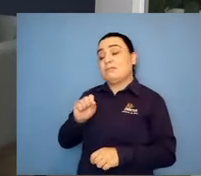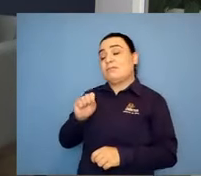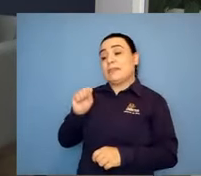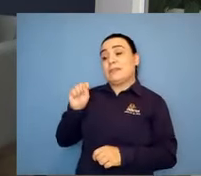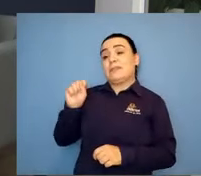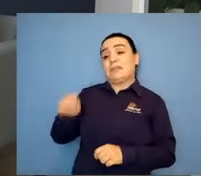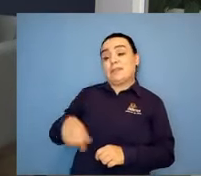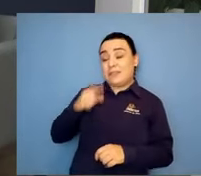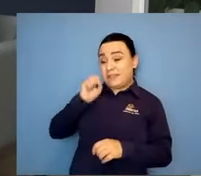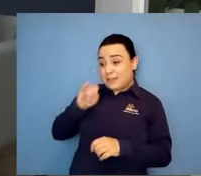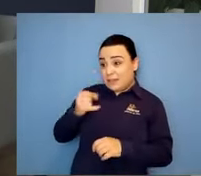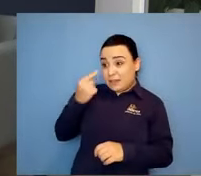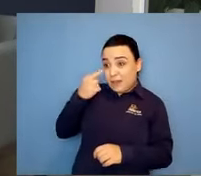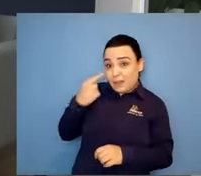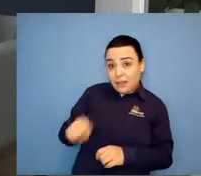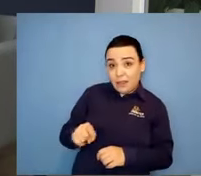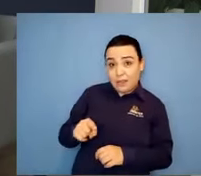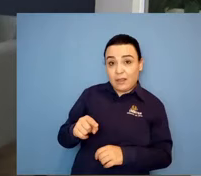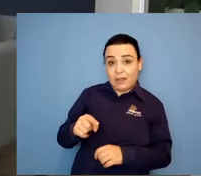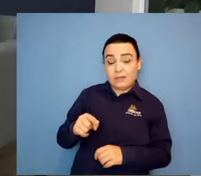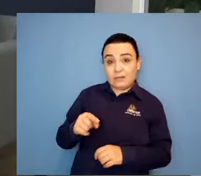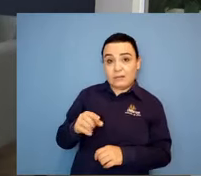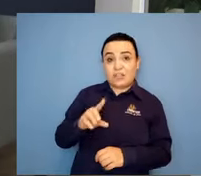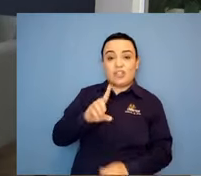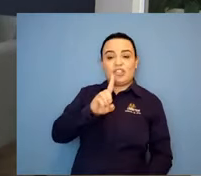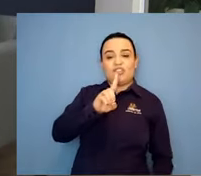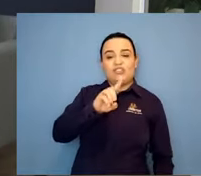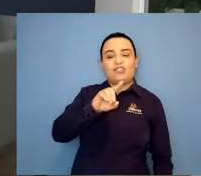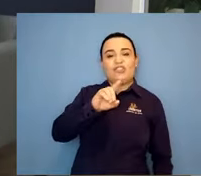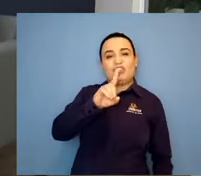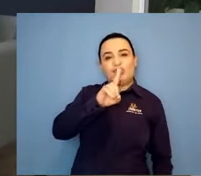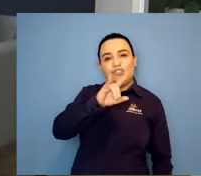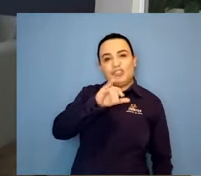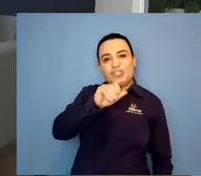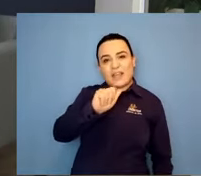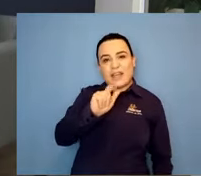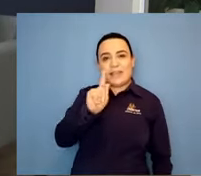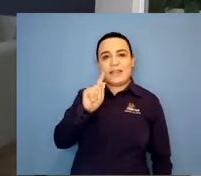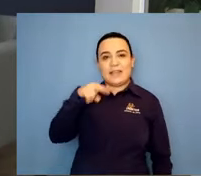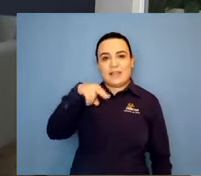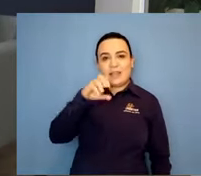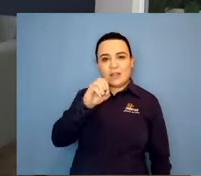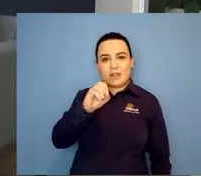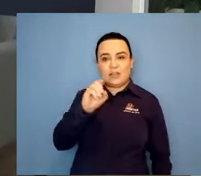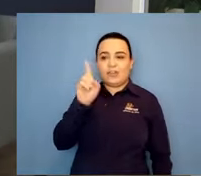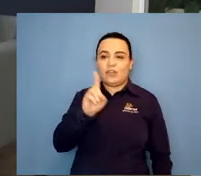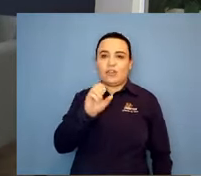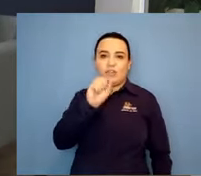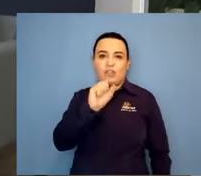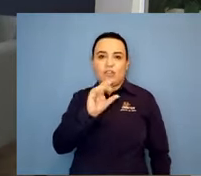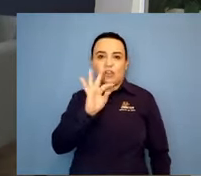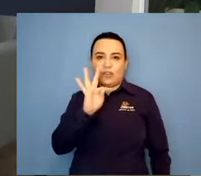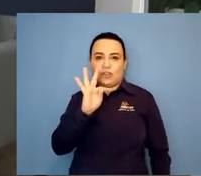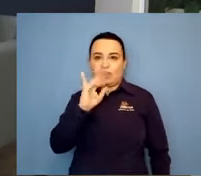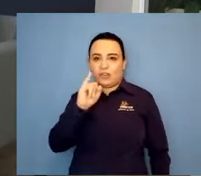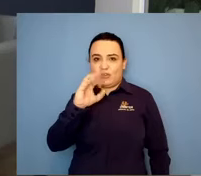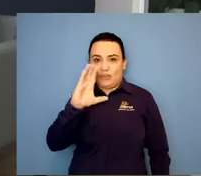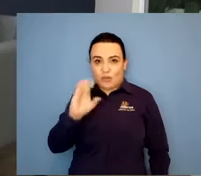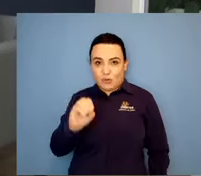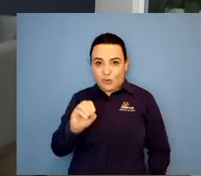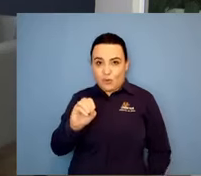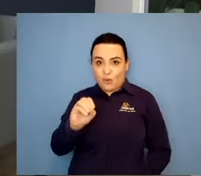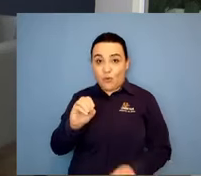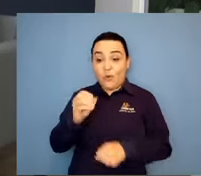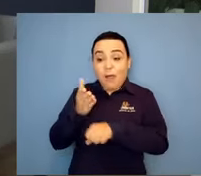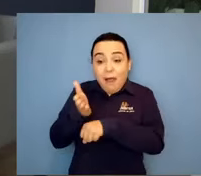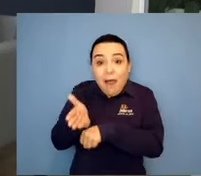independente do diagnóstico, a mãe acaba ficando doente junto com o filho, Claro, sim. Por isso é importante as redes de apoio.